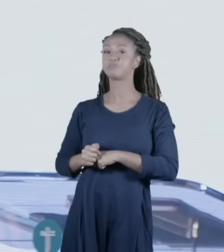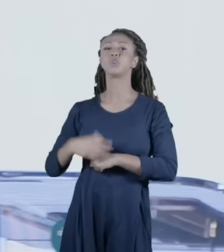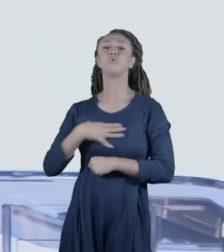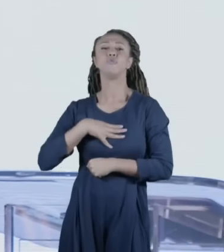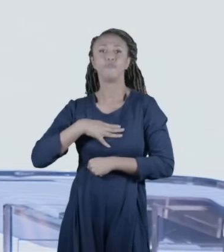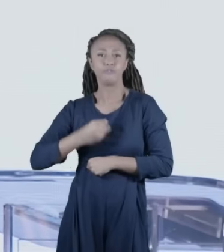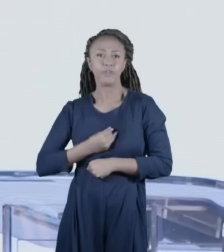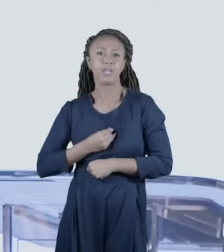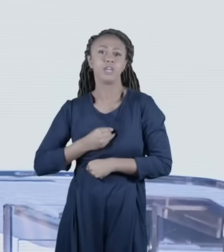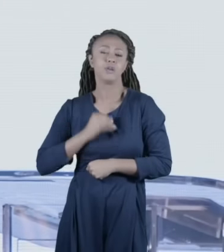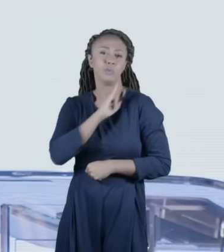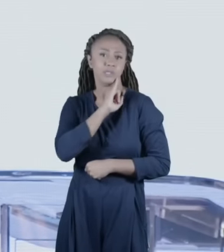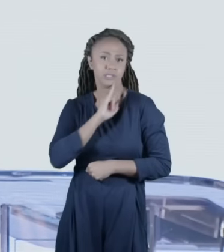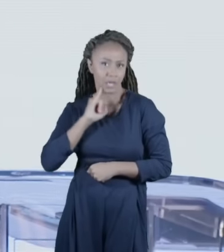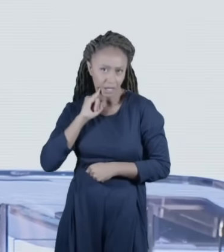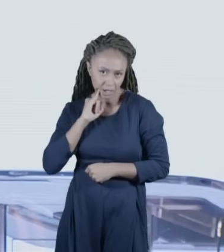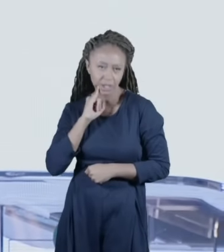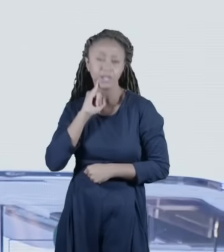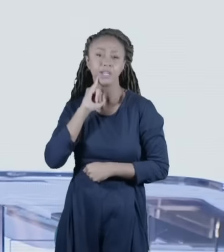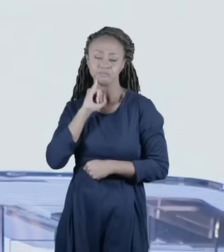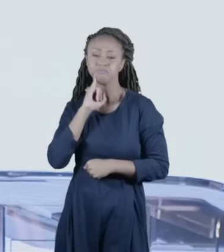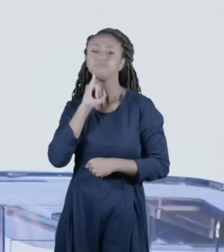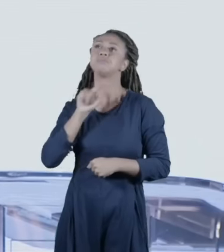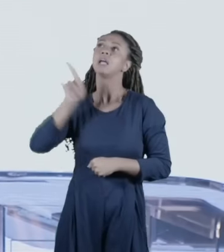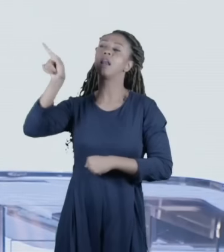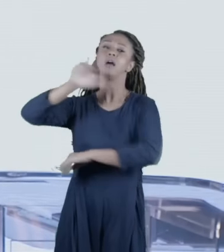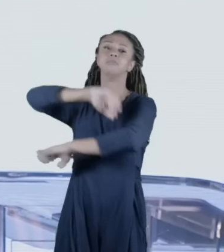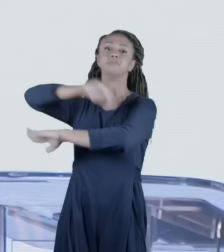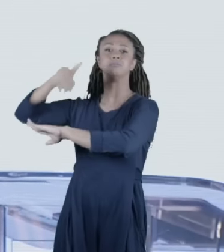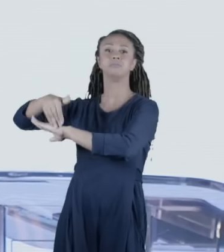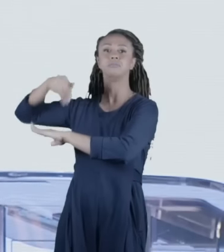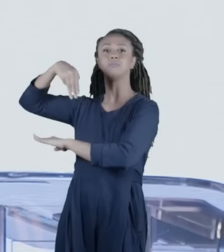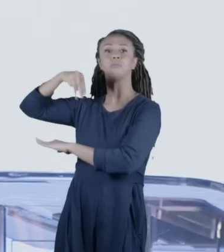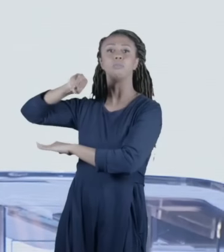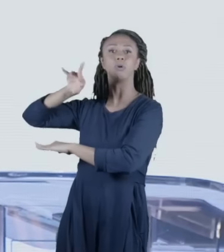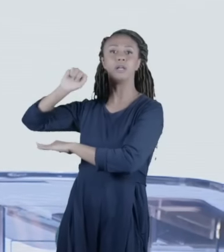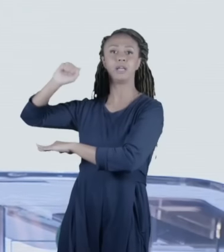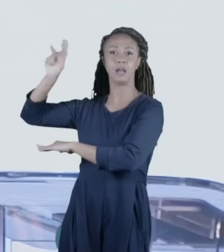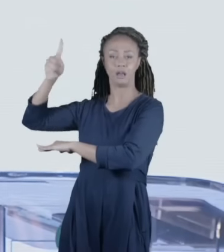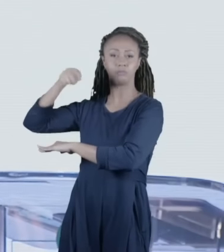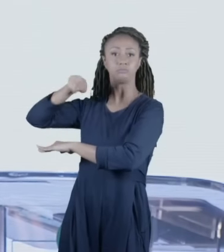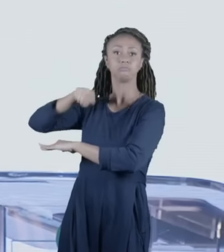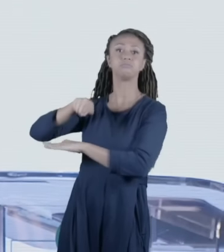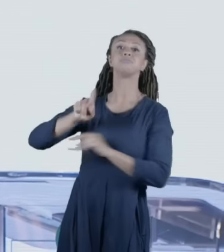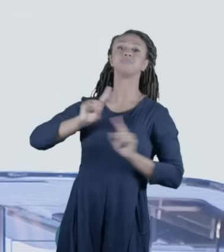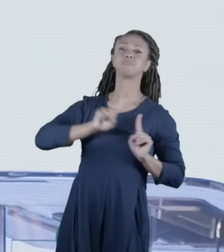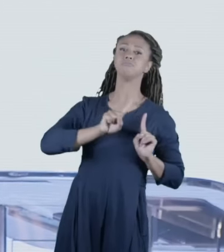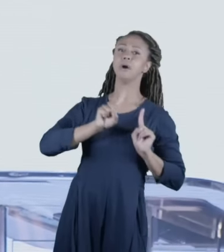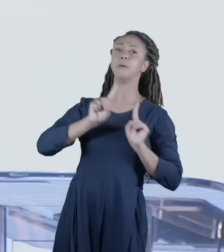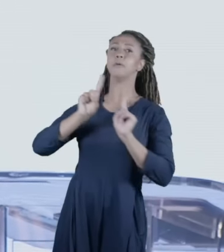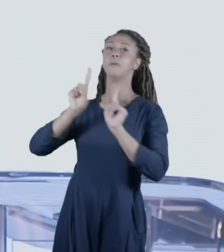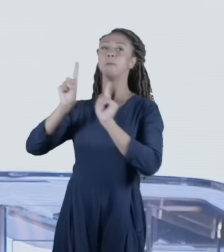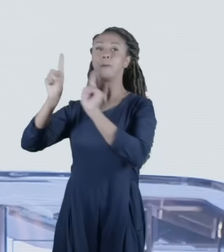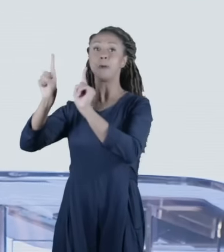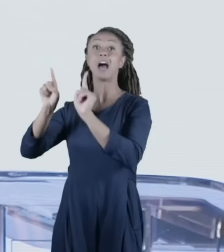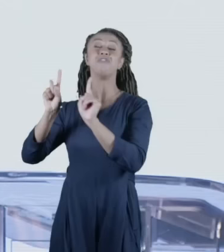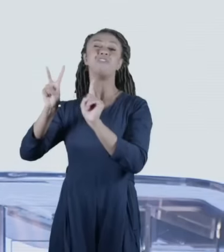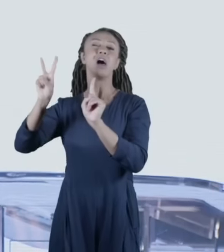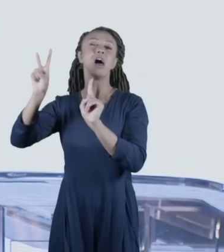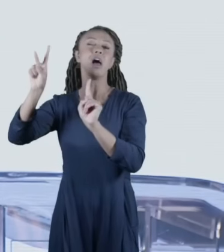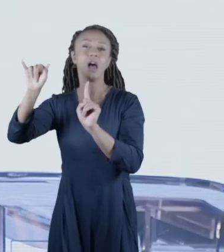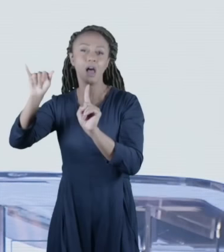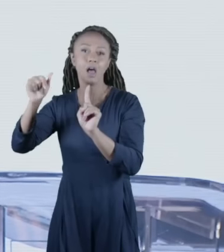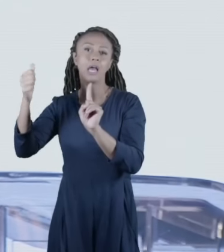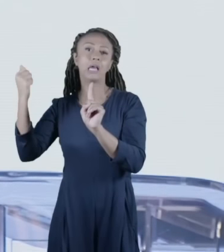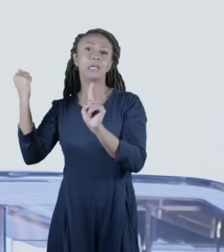amado Isaac leva ele ao pico do monte Moriá e quando ele está pronto para sacrificar Deus para o